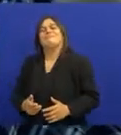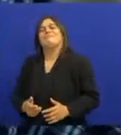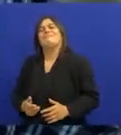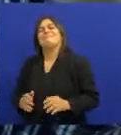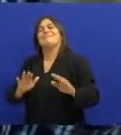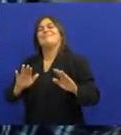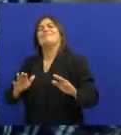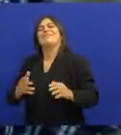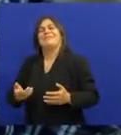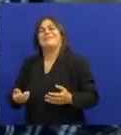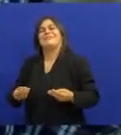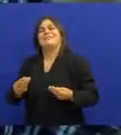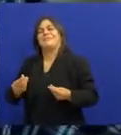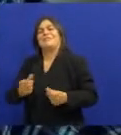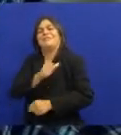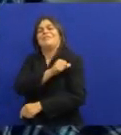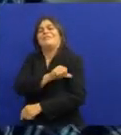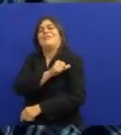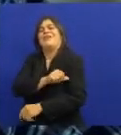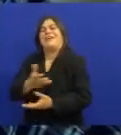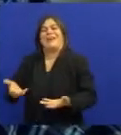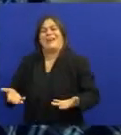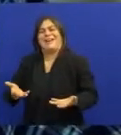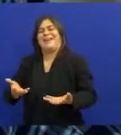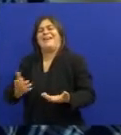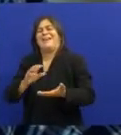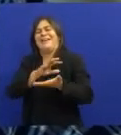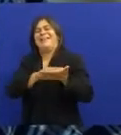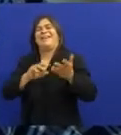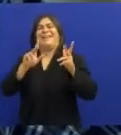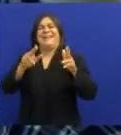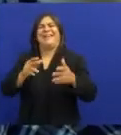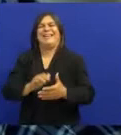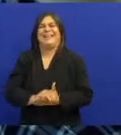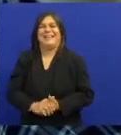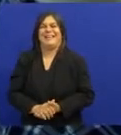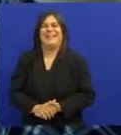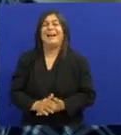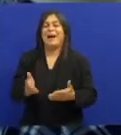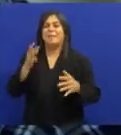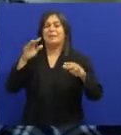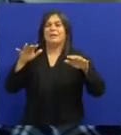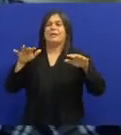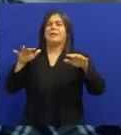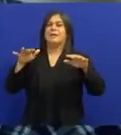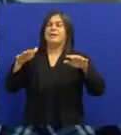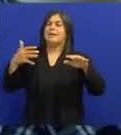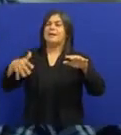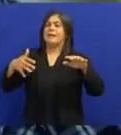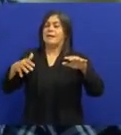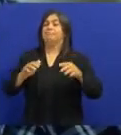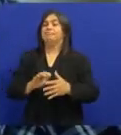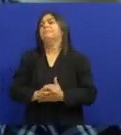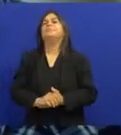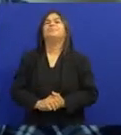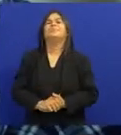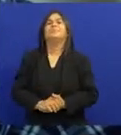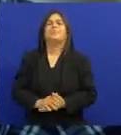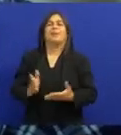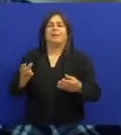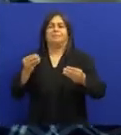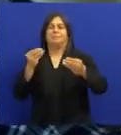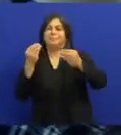jeito dele Era o jeito Ele fazia Aquele jeito Carioca Sabe Malandro Carioca E isso chamava Muita atenção O jeitão dele